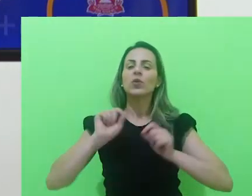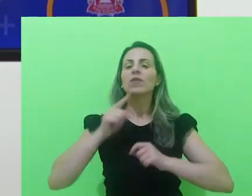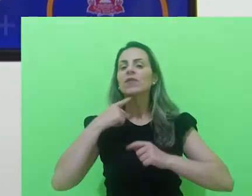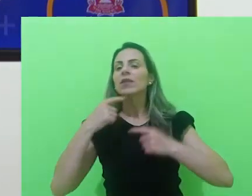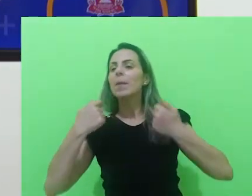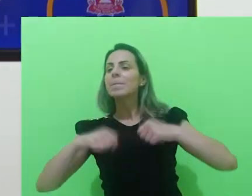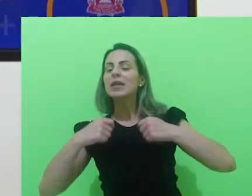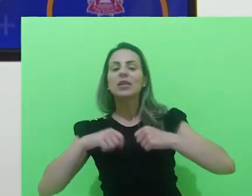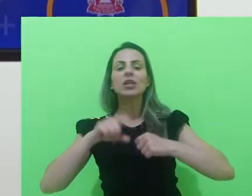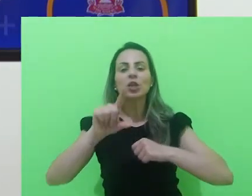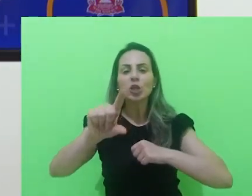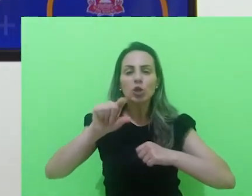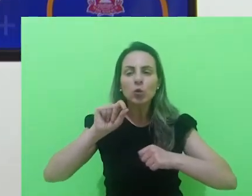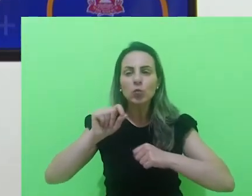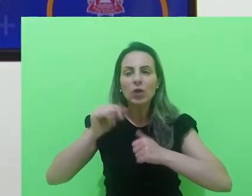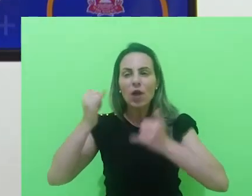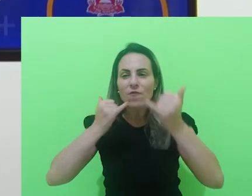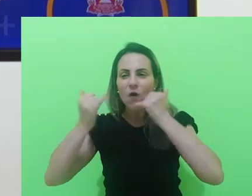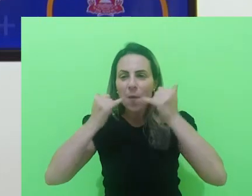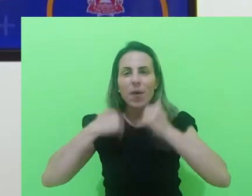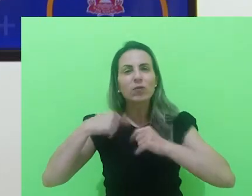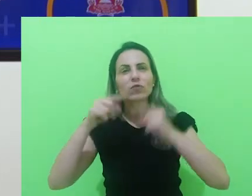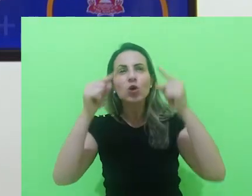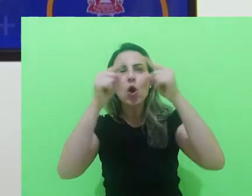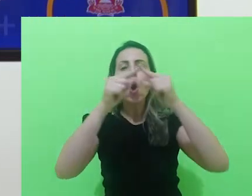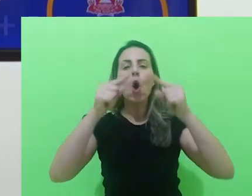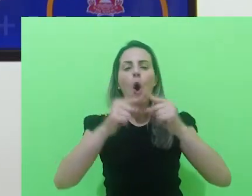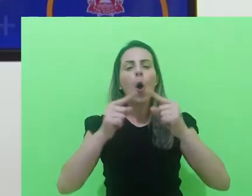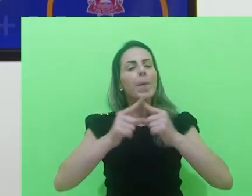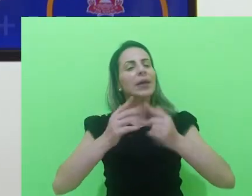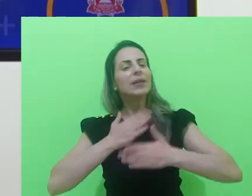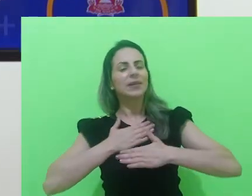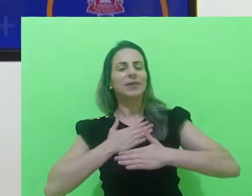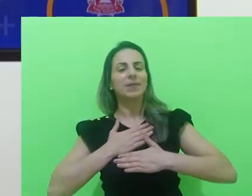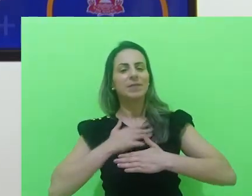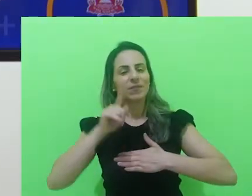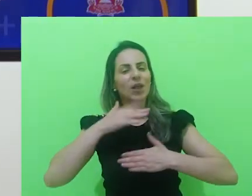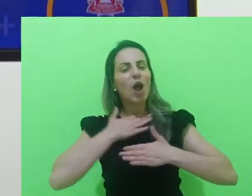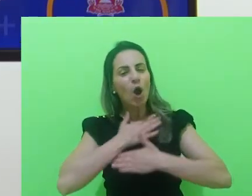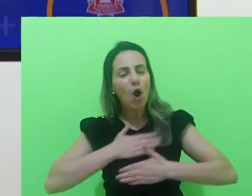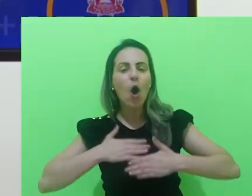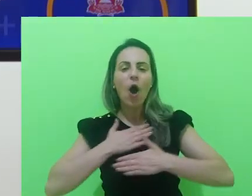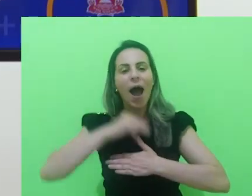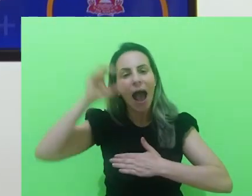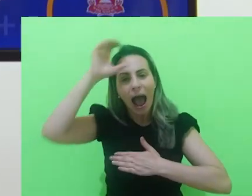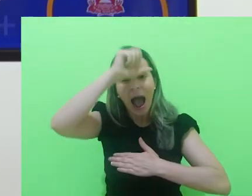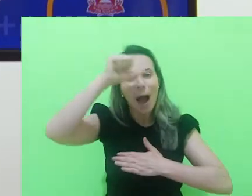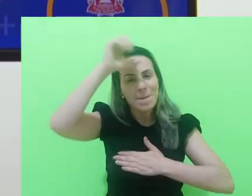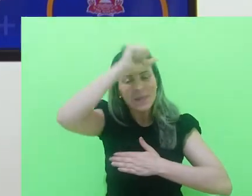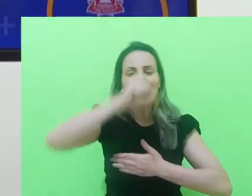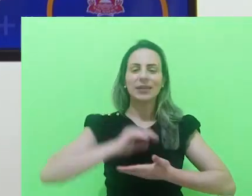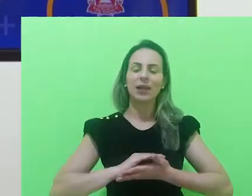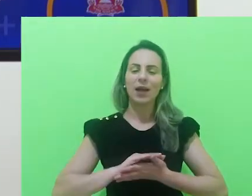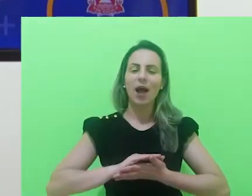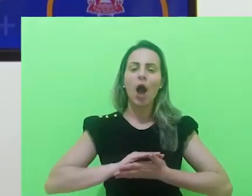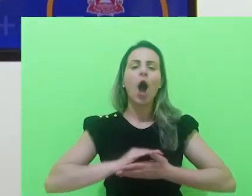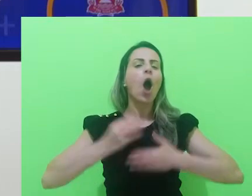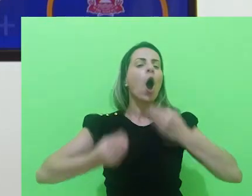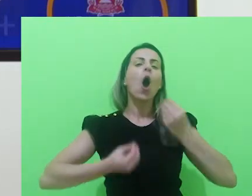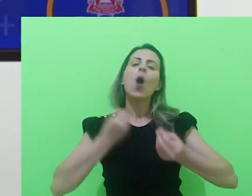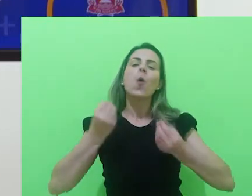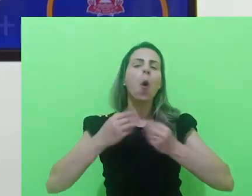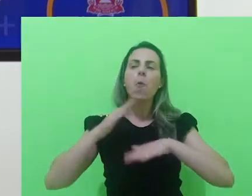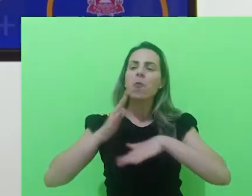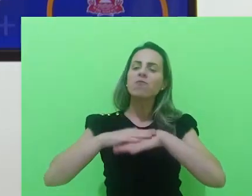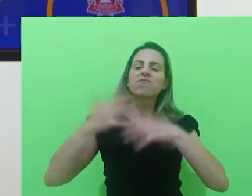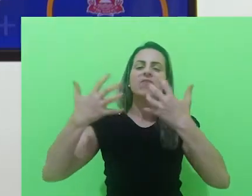escolher o seu itinerário que fica mais agradável para que você aprenda tudo isso. Mas como que vai funcionar isso,